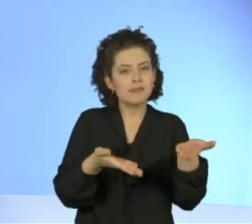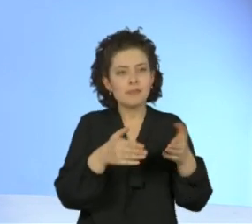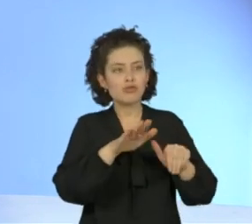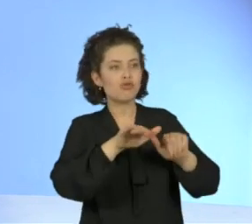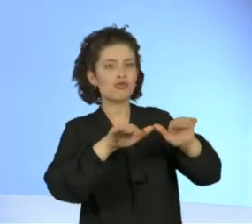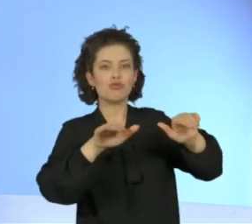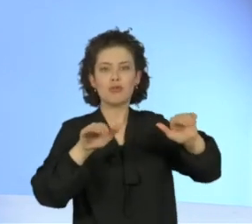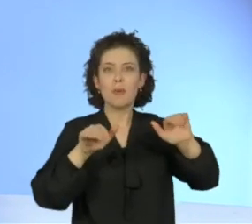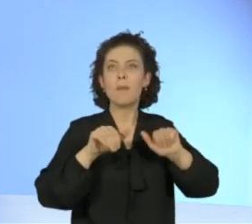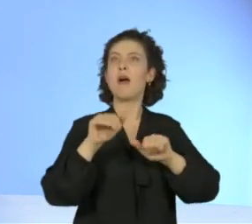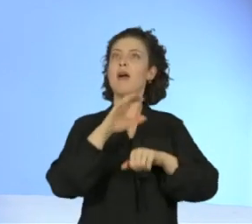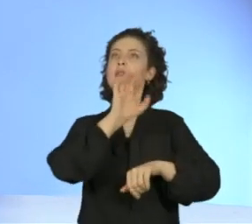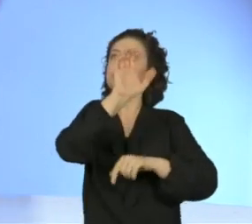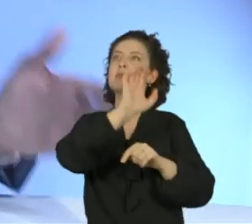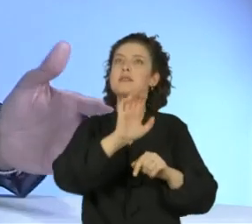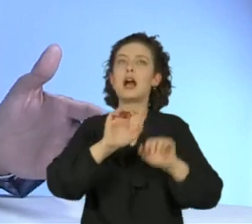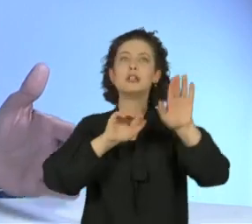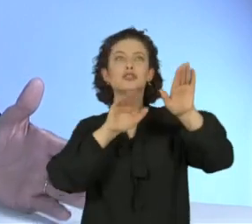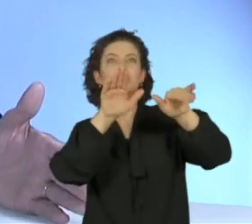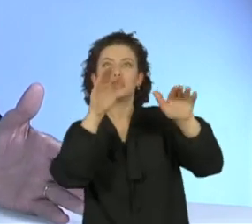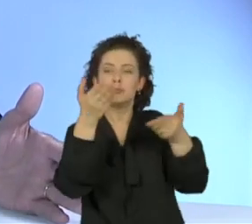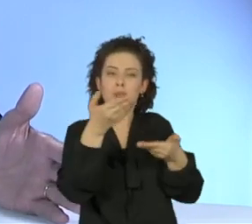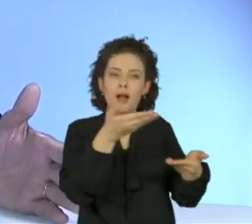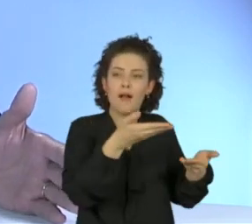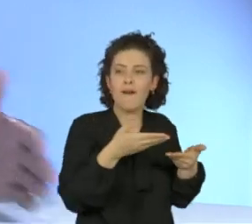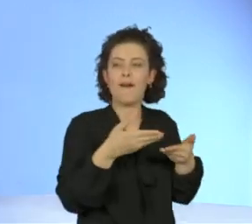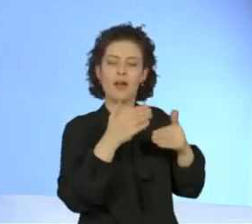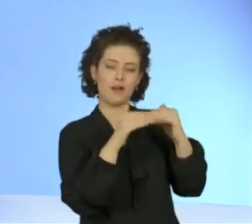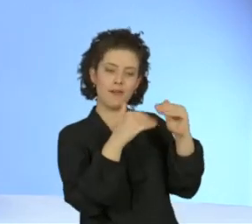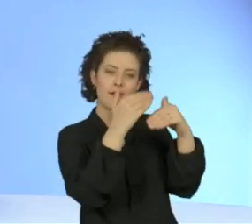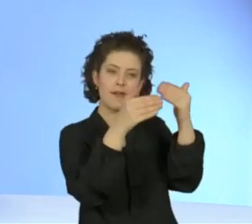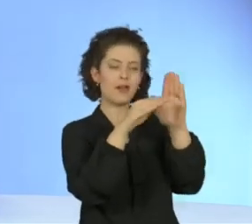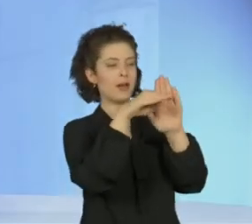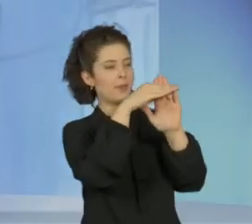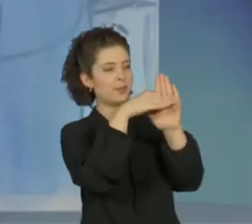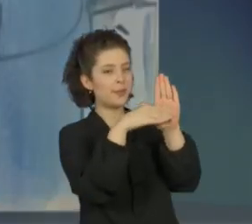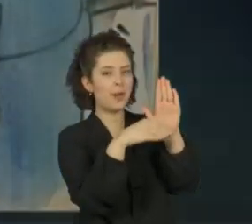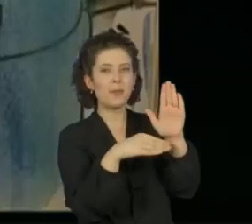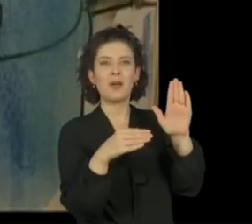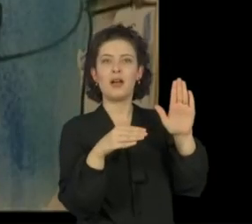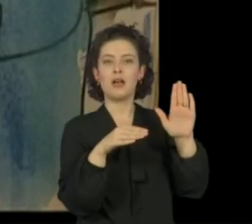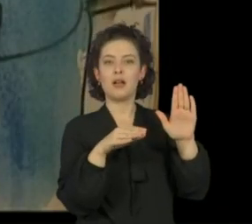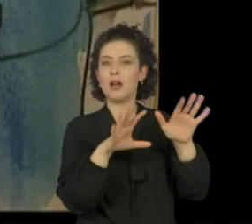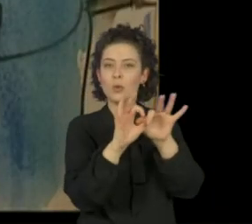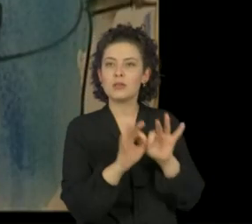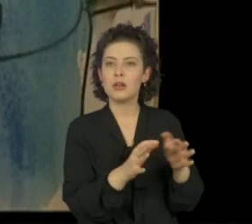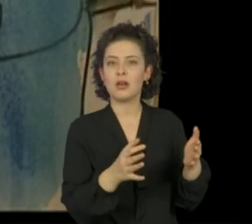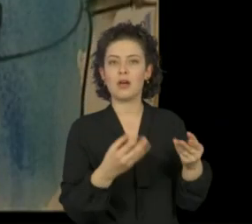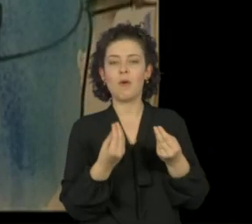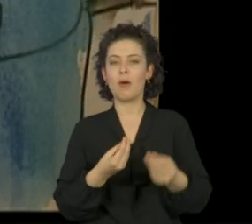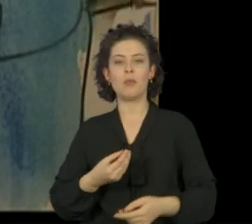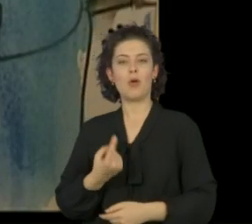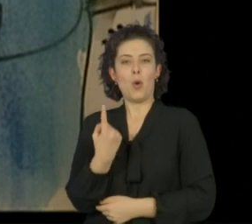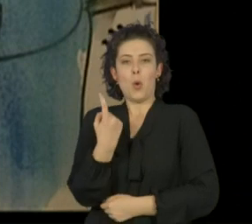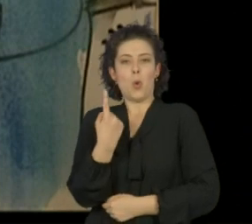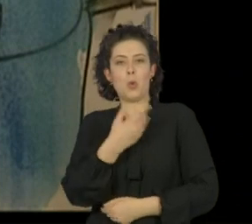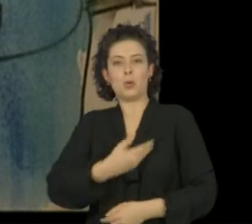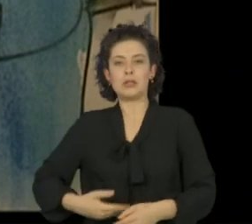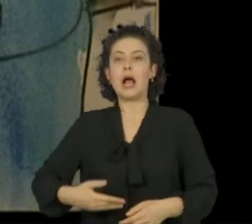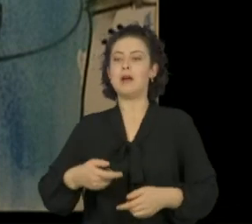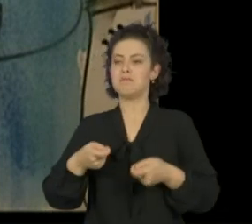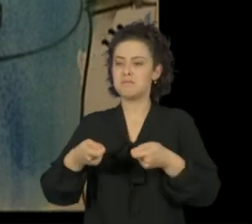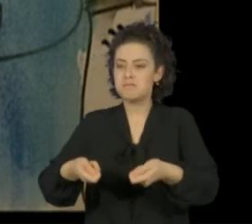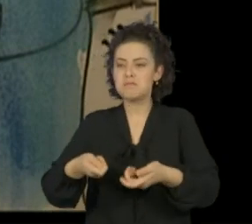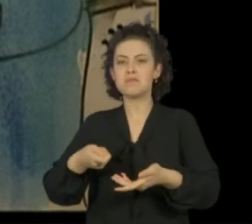os estados e municípios para construir essas ações. É muito complicado, o governador toma uma decisão da importância do isolamento social